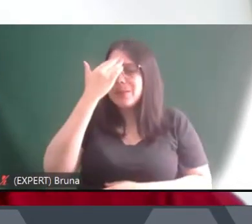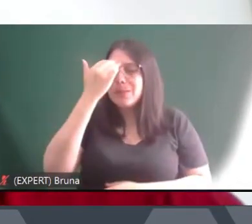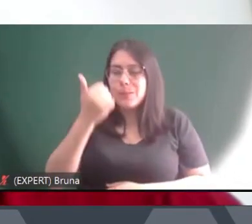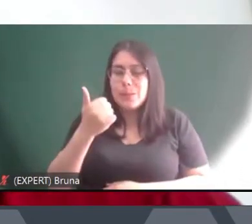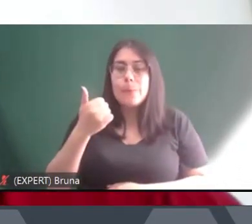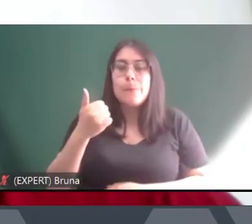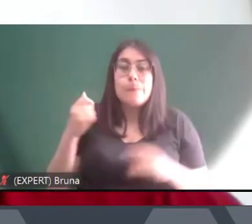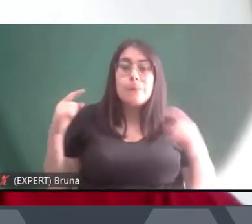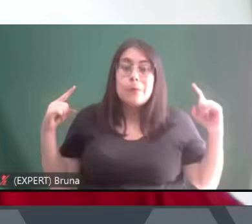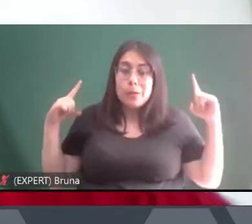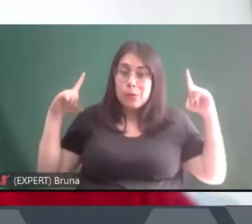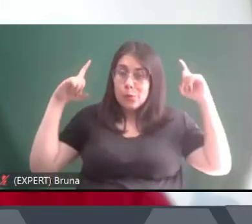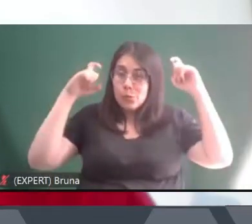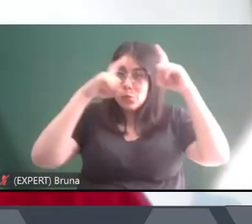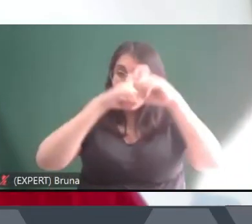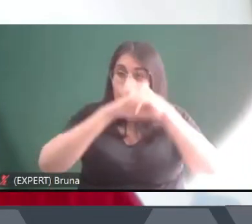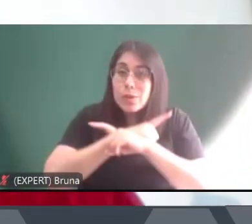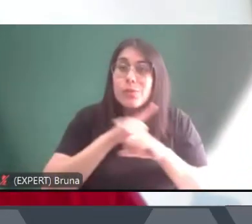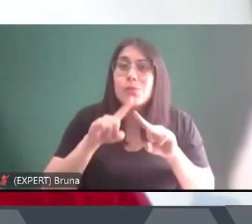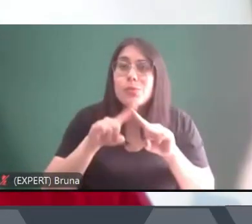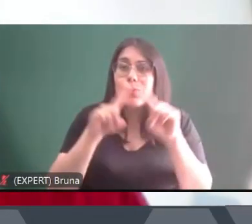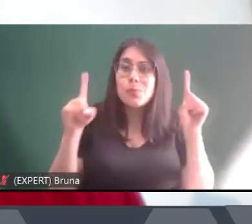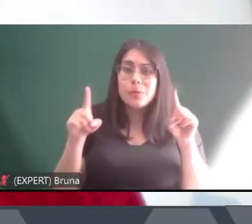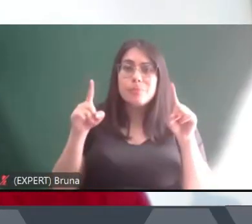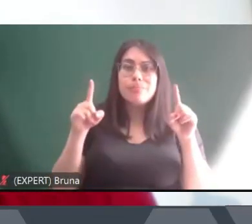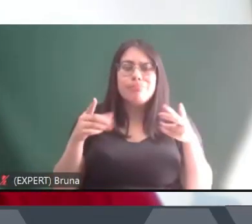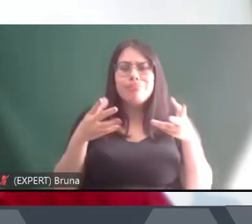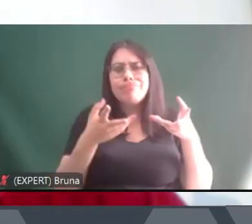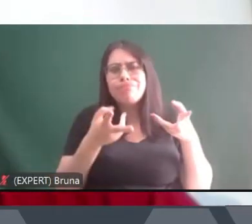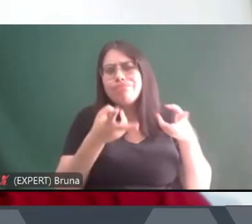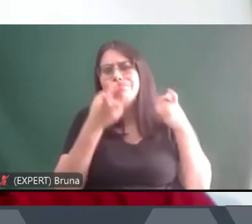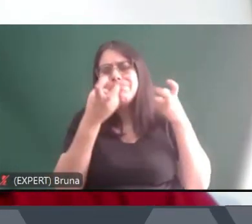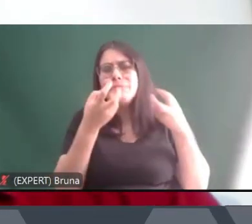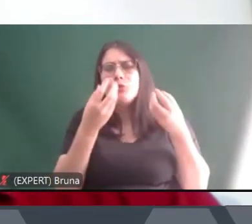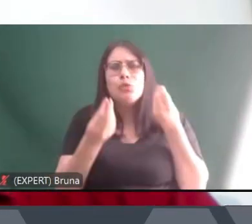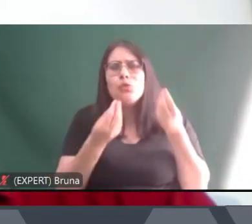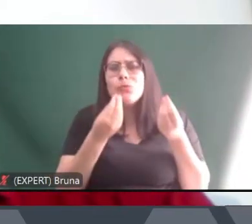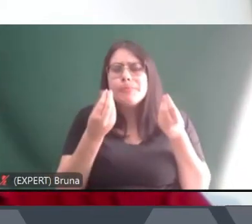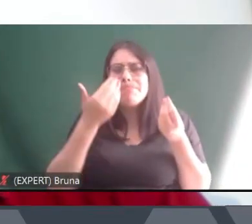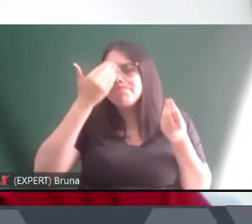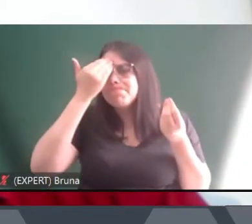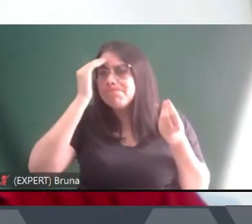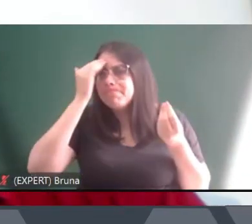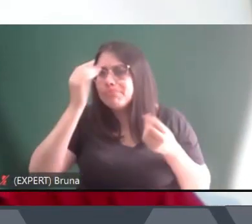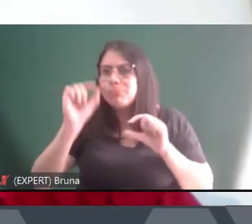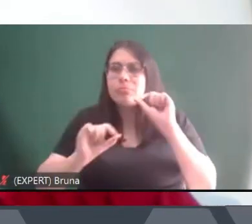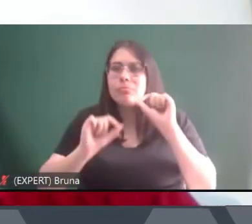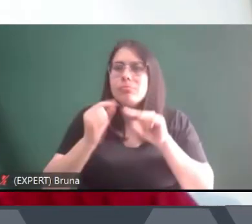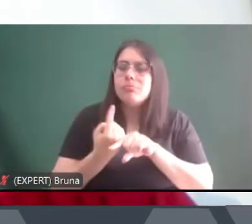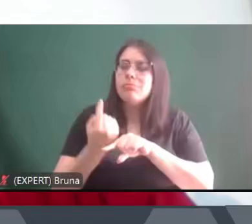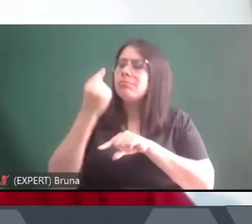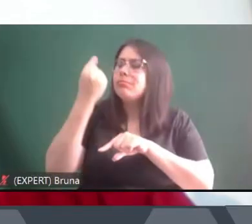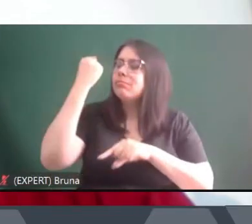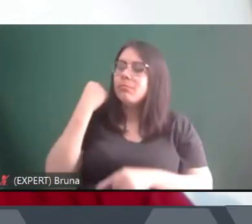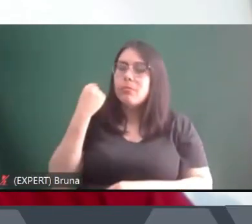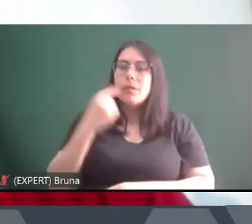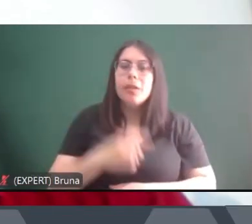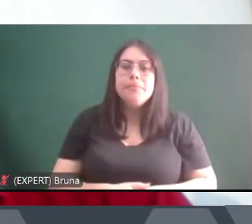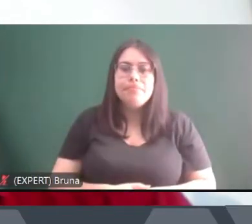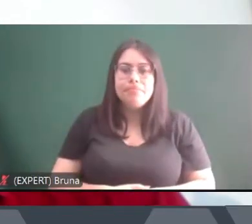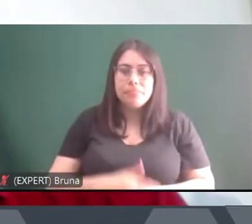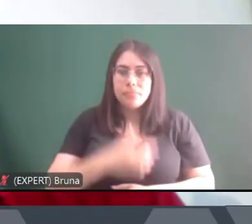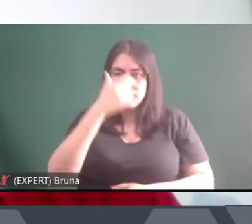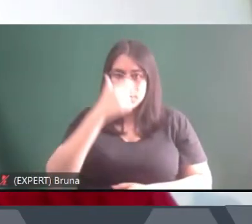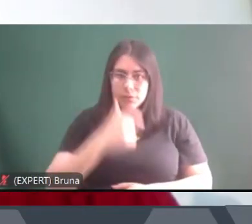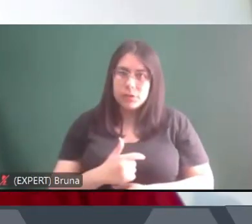desafiadora do ponto de vista de interpretação mesmo, né? Porque, e aí eu digo isso como alguém que